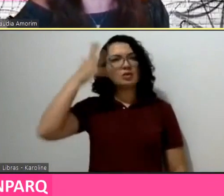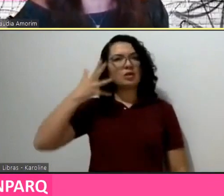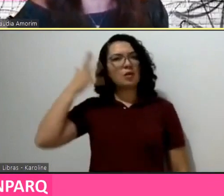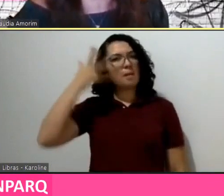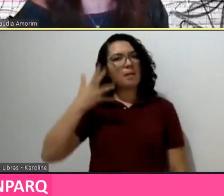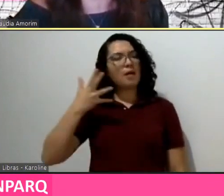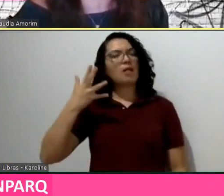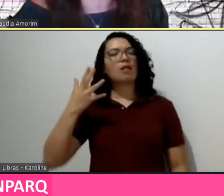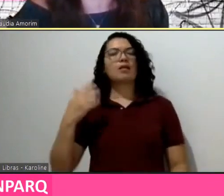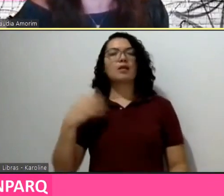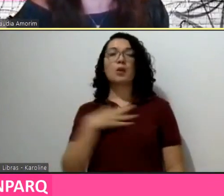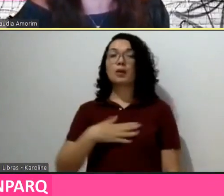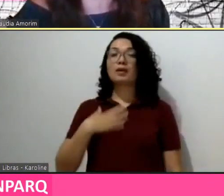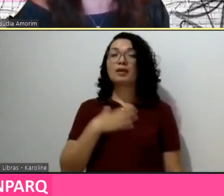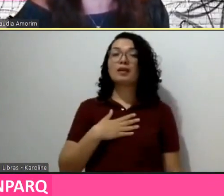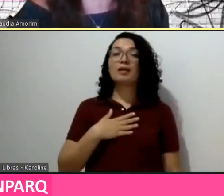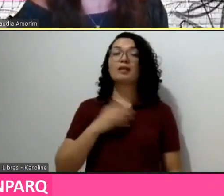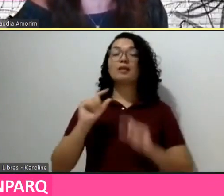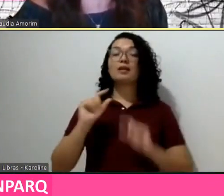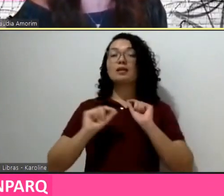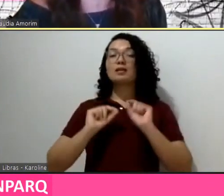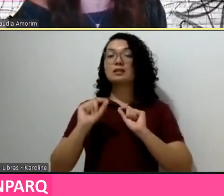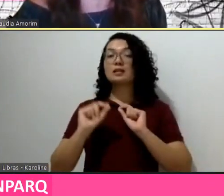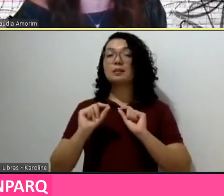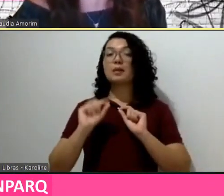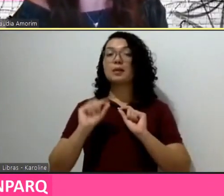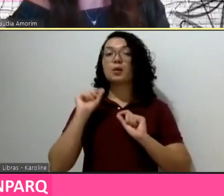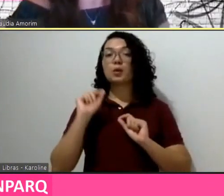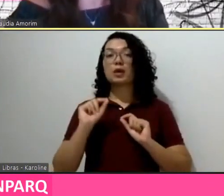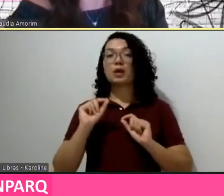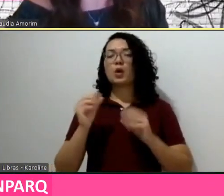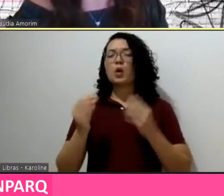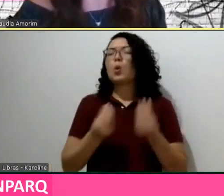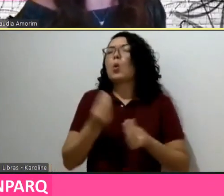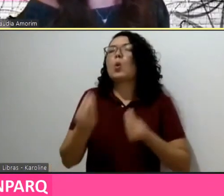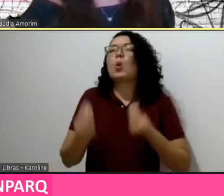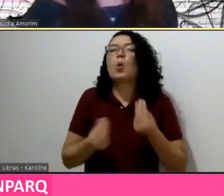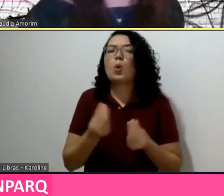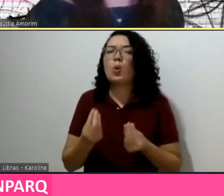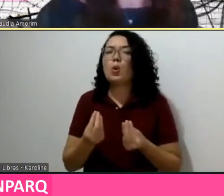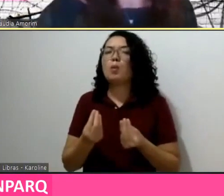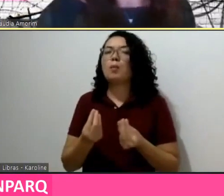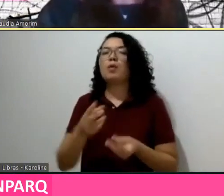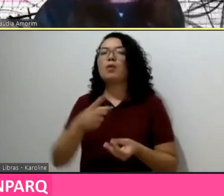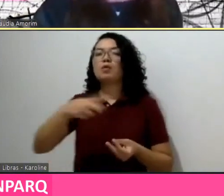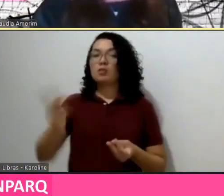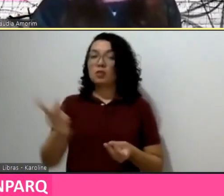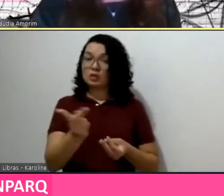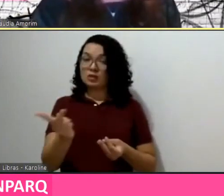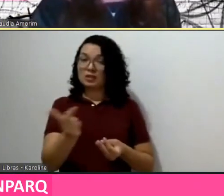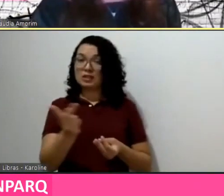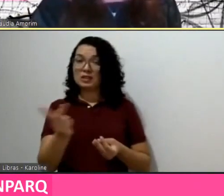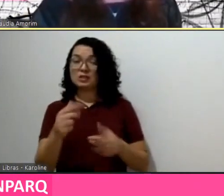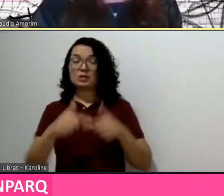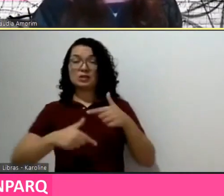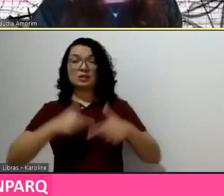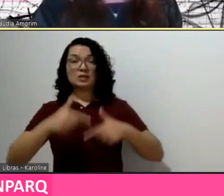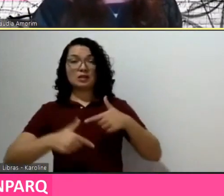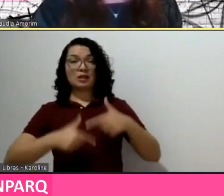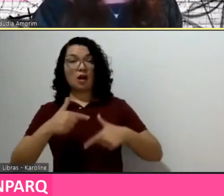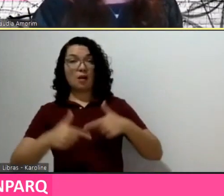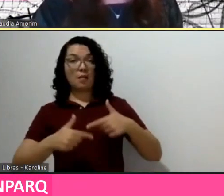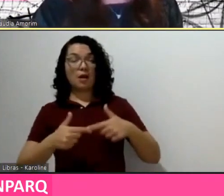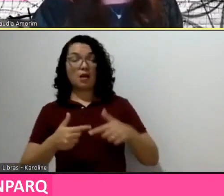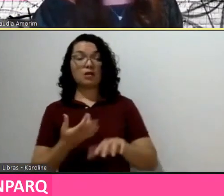fomentado a multidisciplinaridade em suas escolas e faculdades. Um pouco na linha do que você estava falando, né, Vanessa,